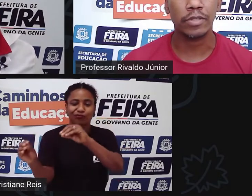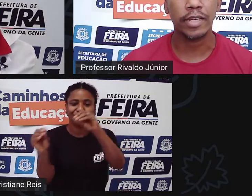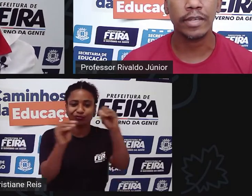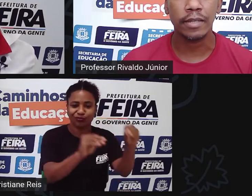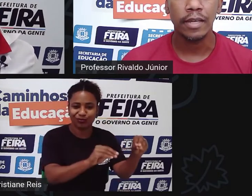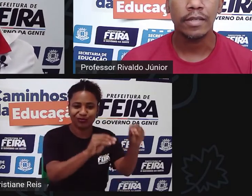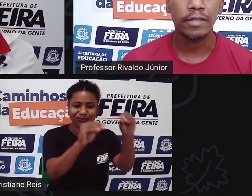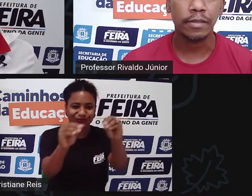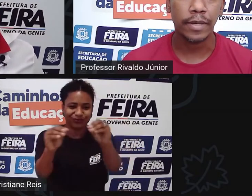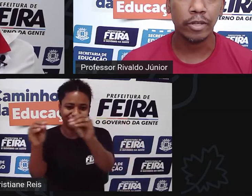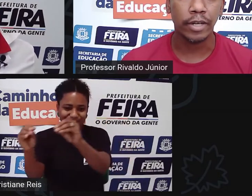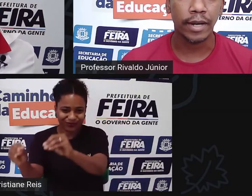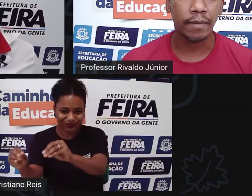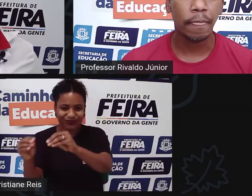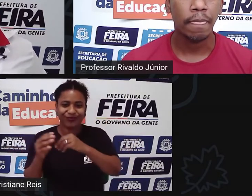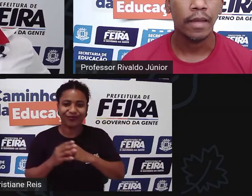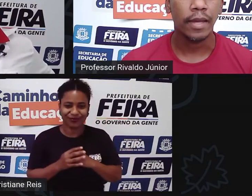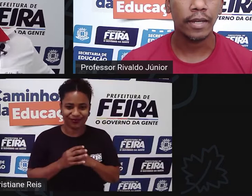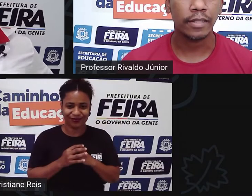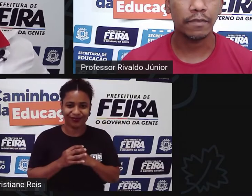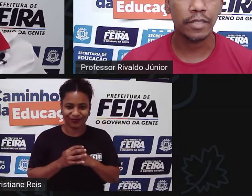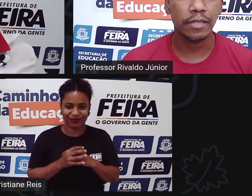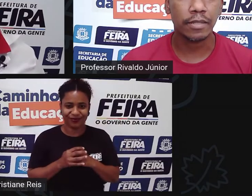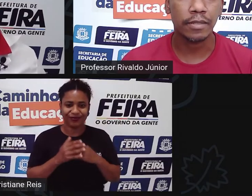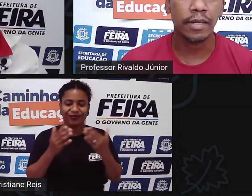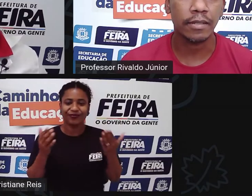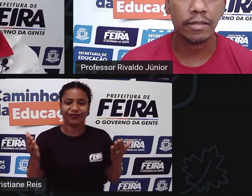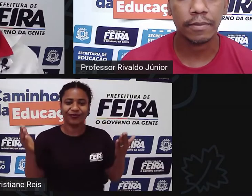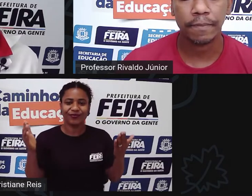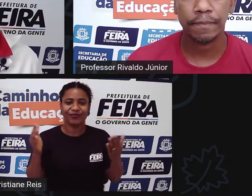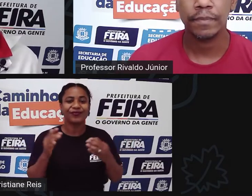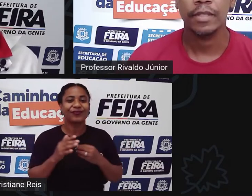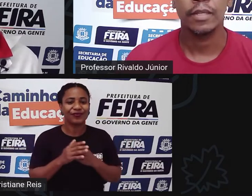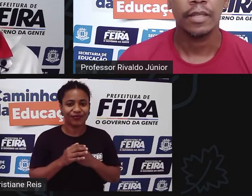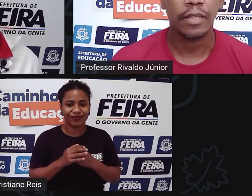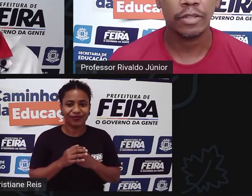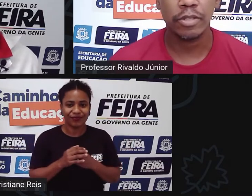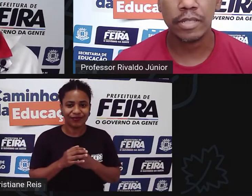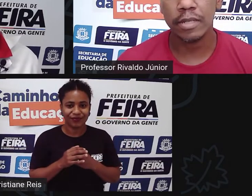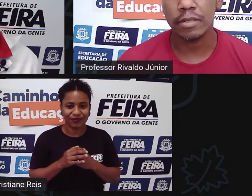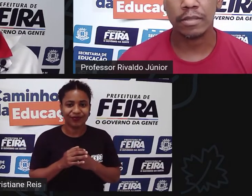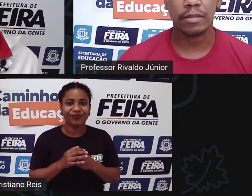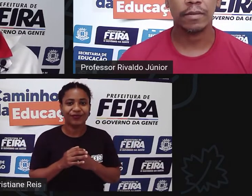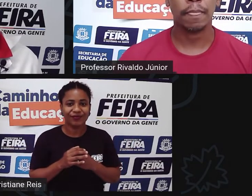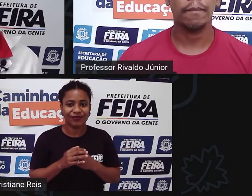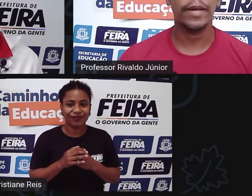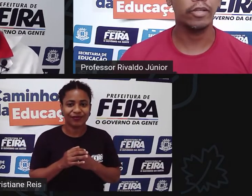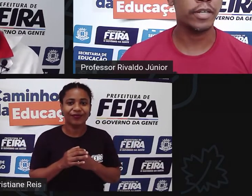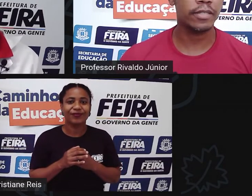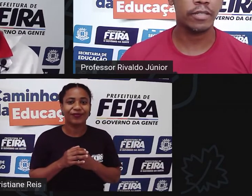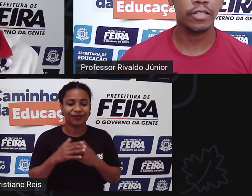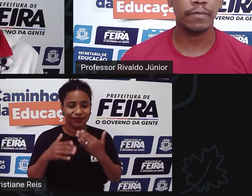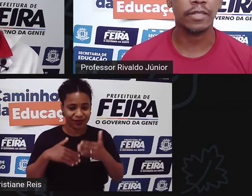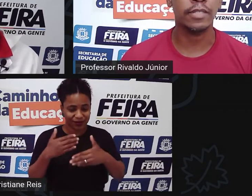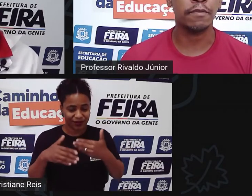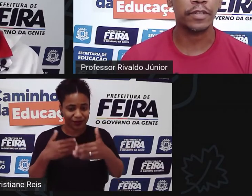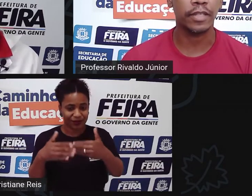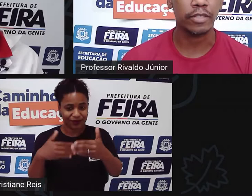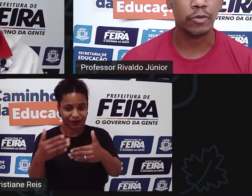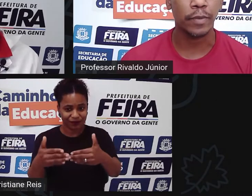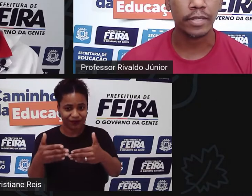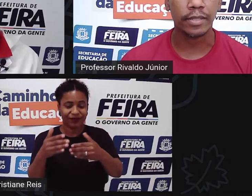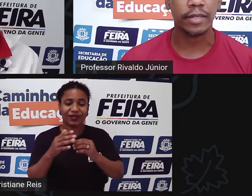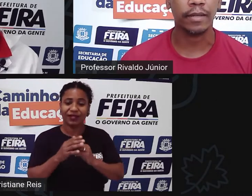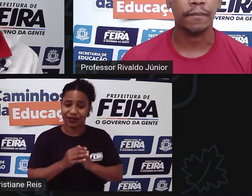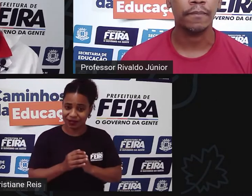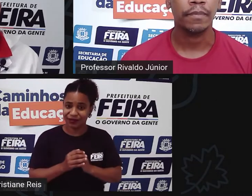quando a gente consegue se melhorar através das das nossas melhoras, digamos assim, na vida.